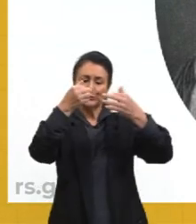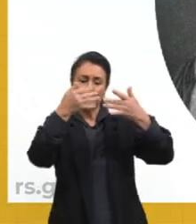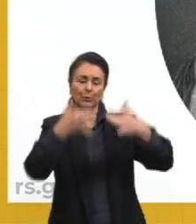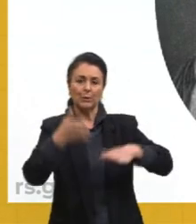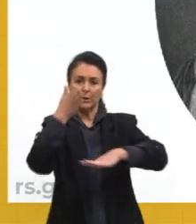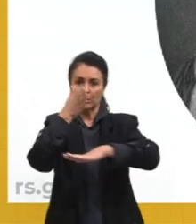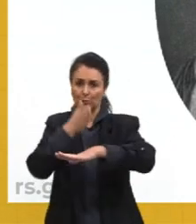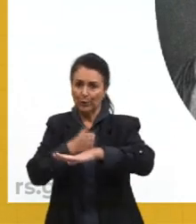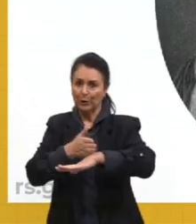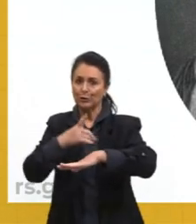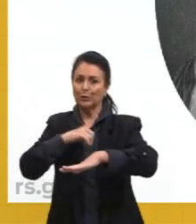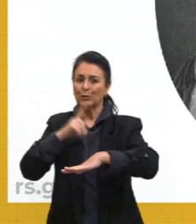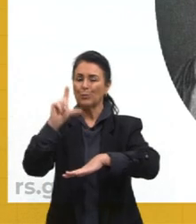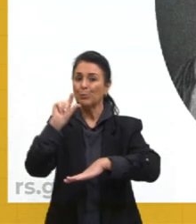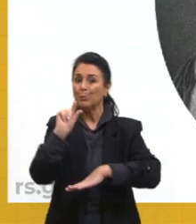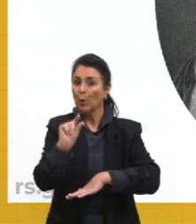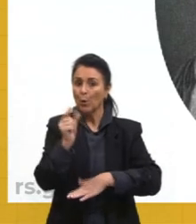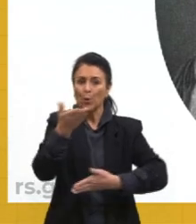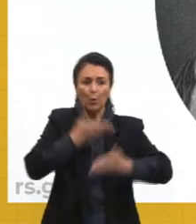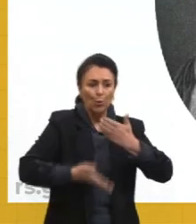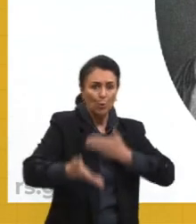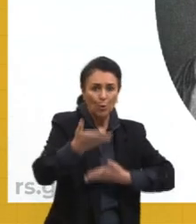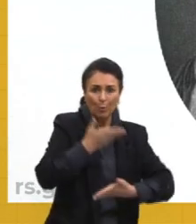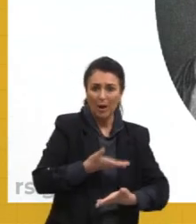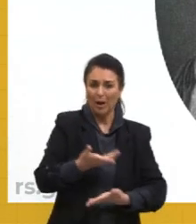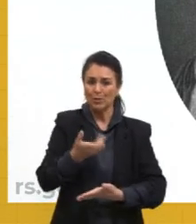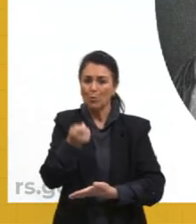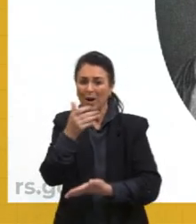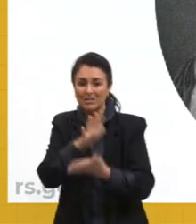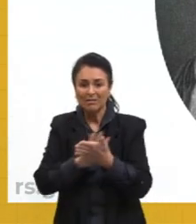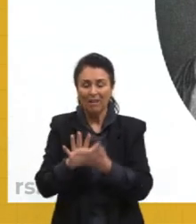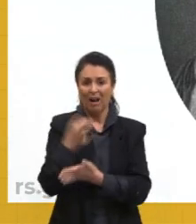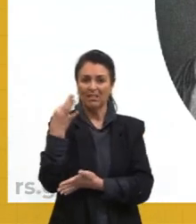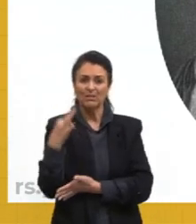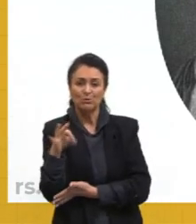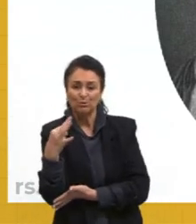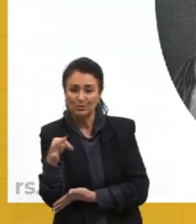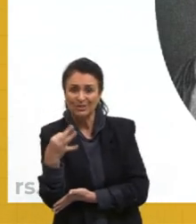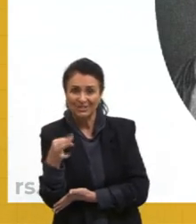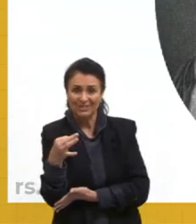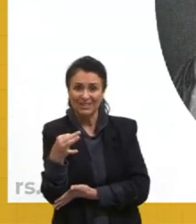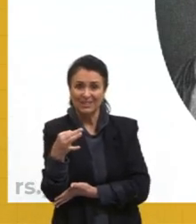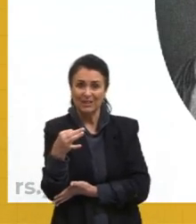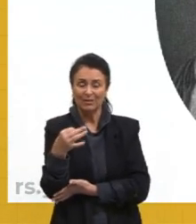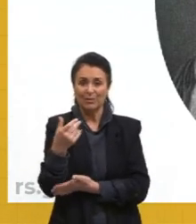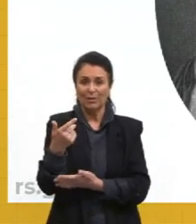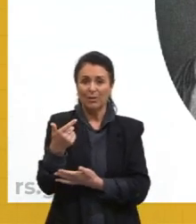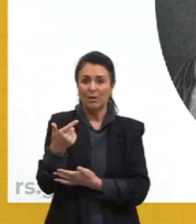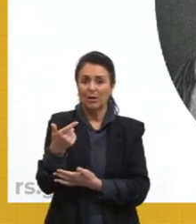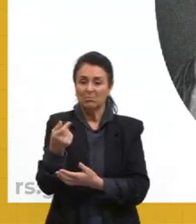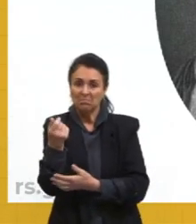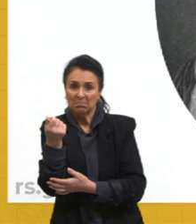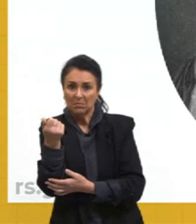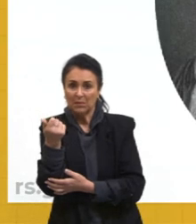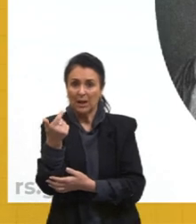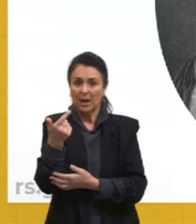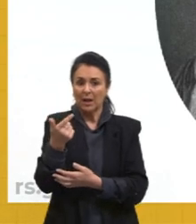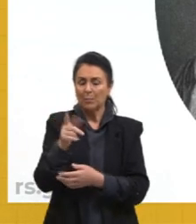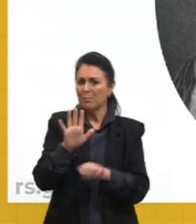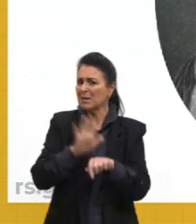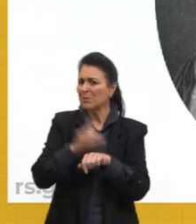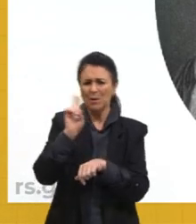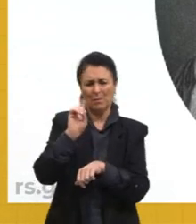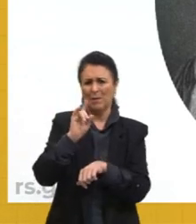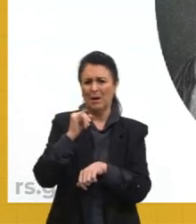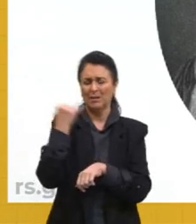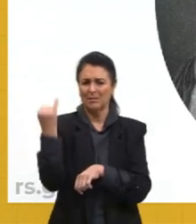teve pouco comércio, pouca circulação de moeda, que a economia, nesse sentido que a gente conhece, hoje em dia não era o mais importante.